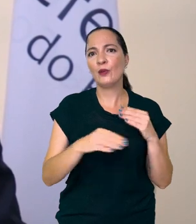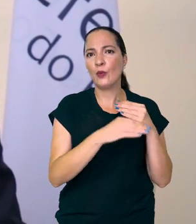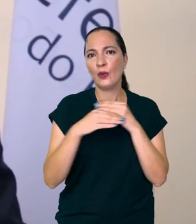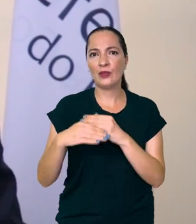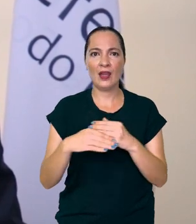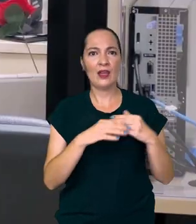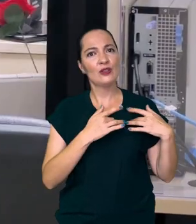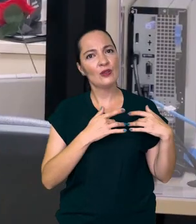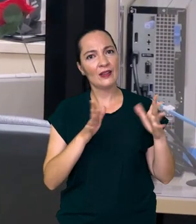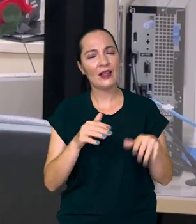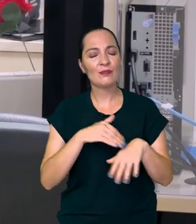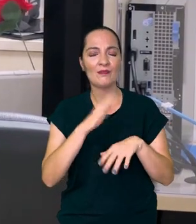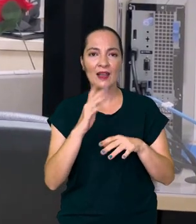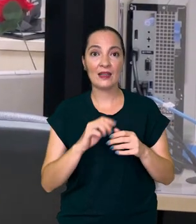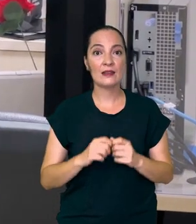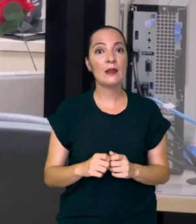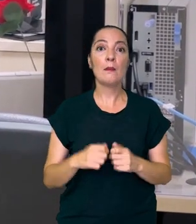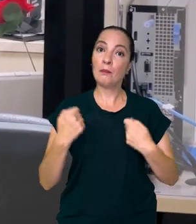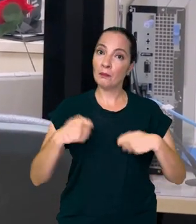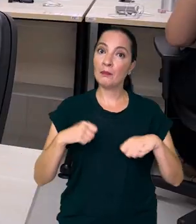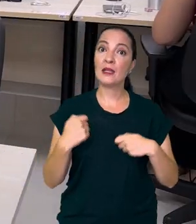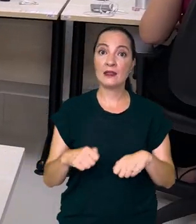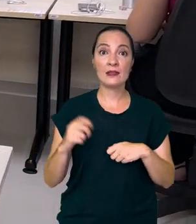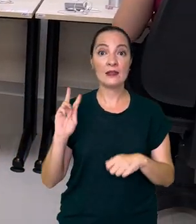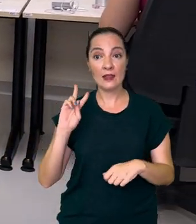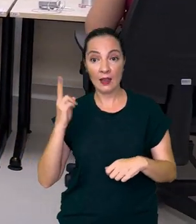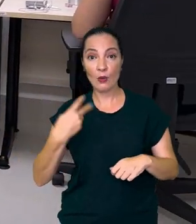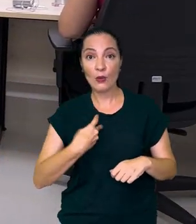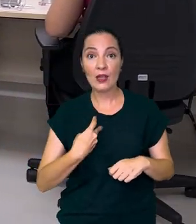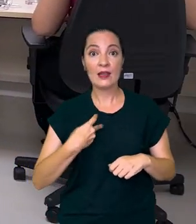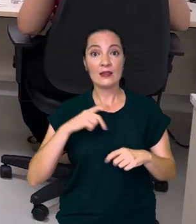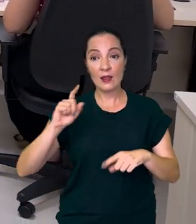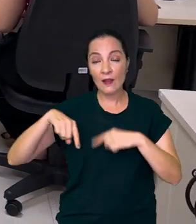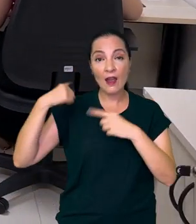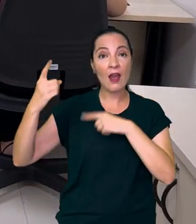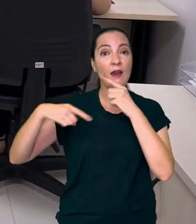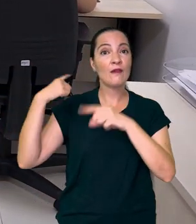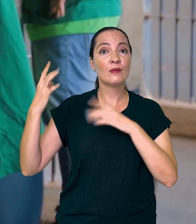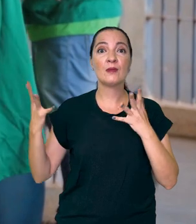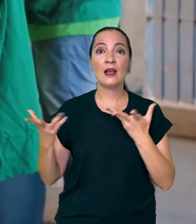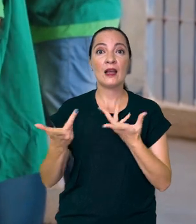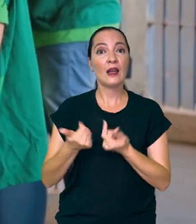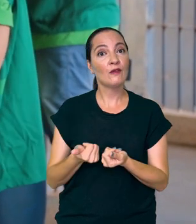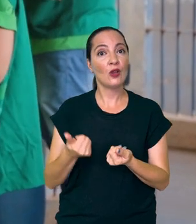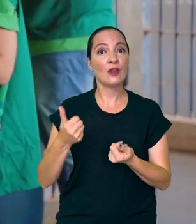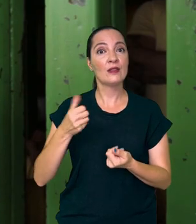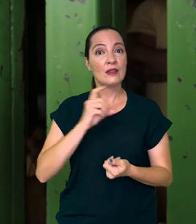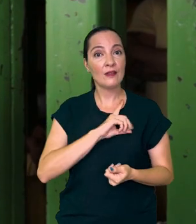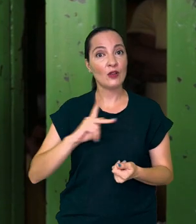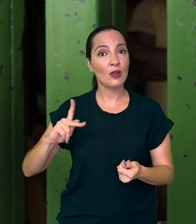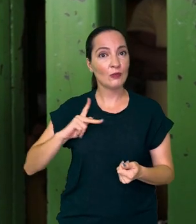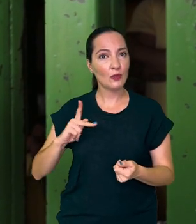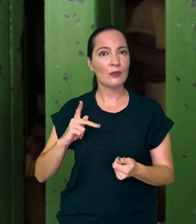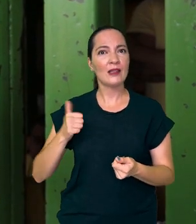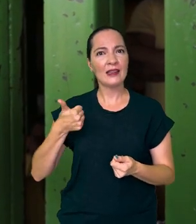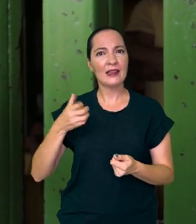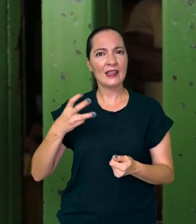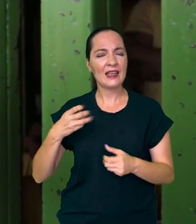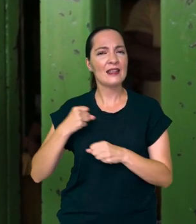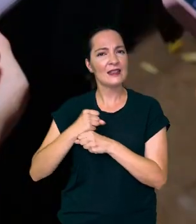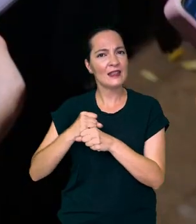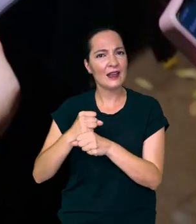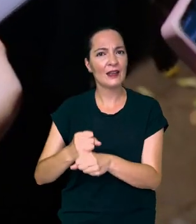mais solidária, a de se reconhecer os avanços extraordinários da Defensoria Pública em 13 anos, desde sua efetiva